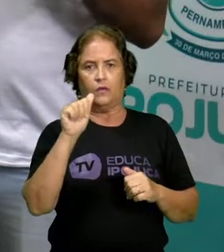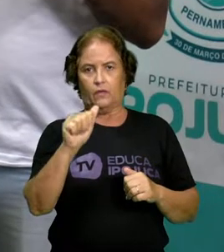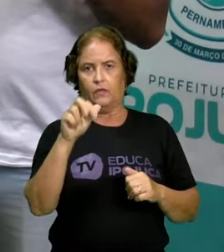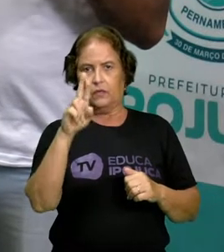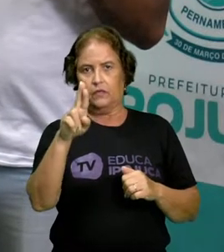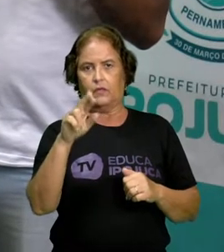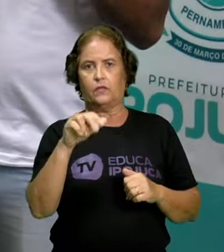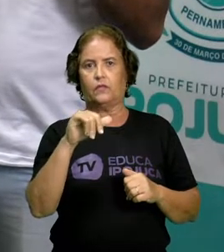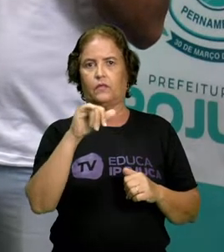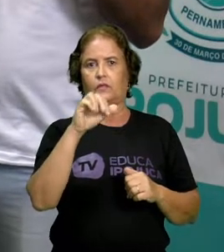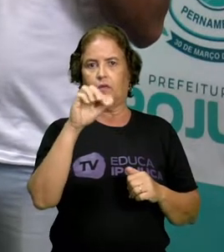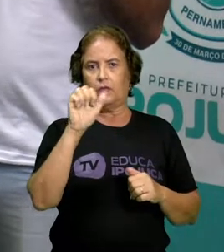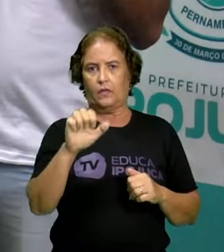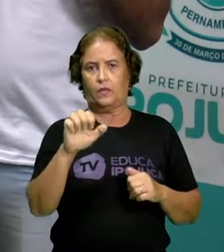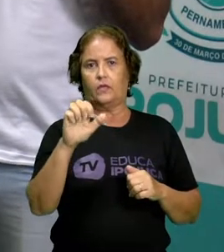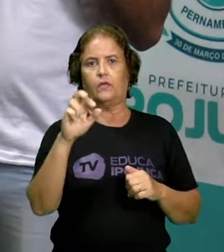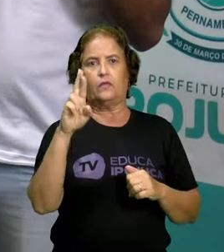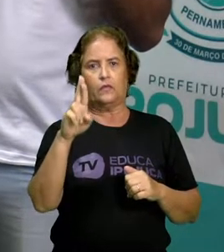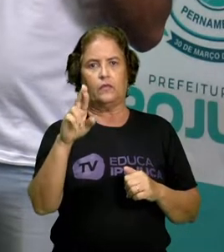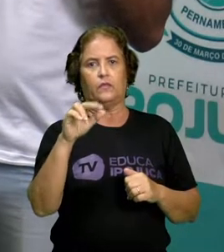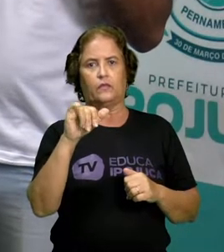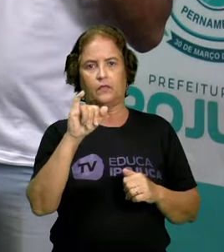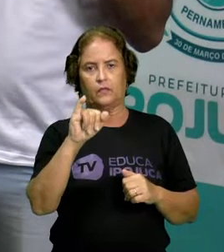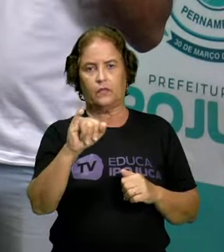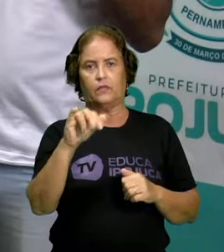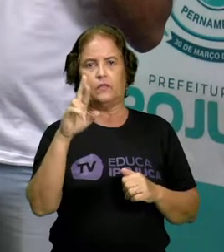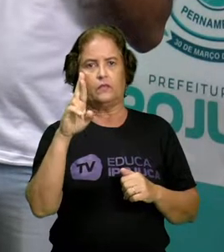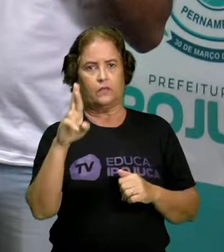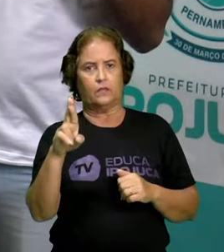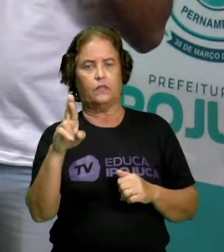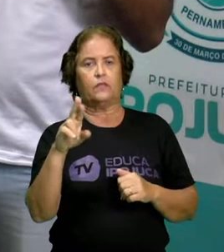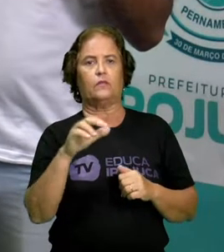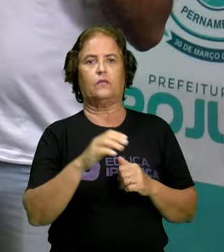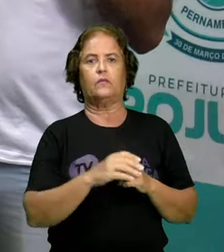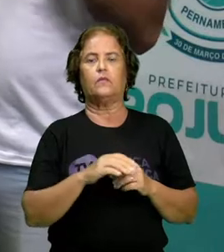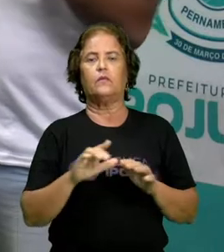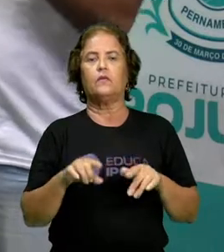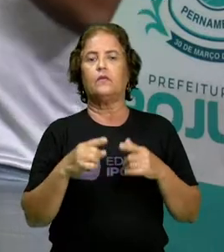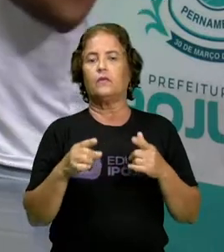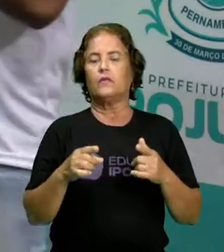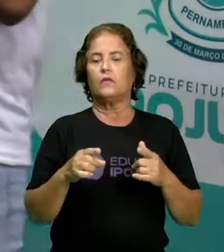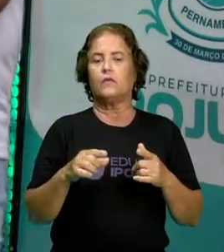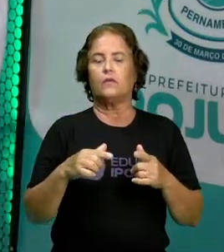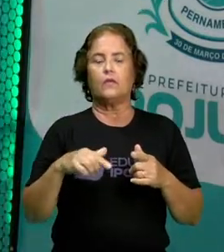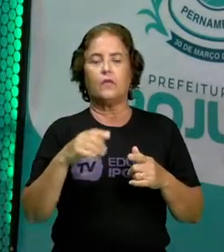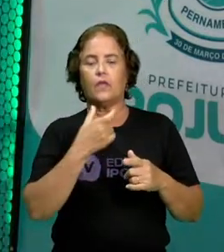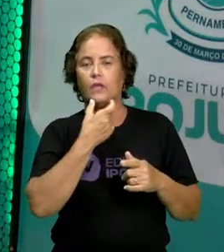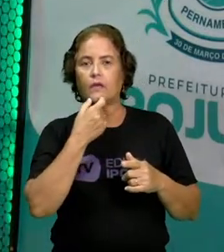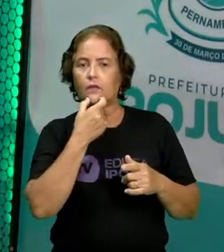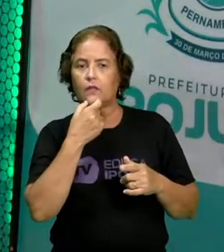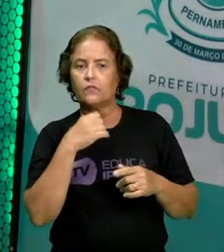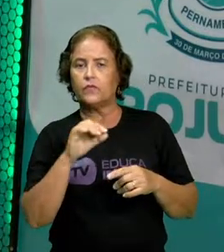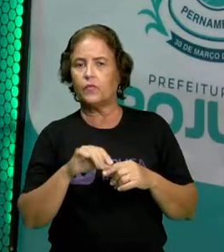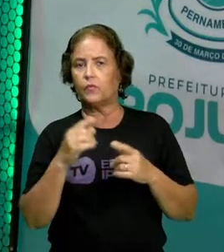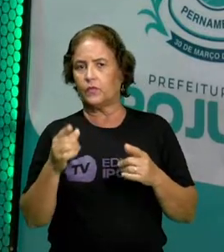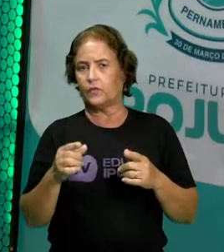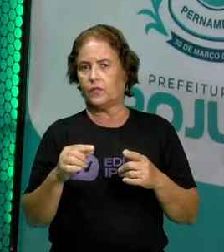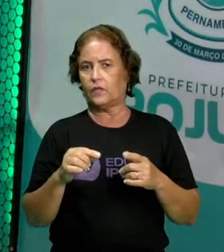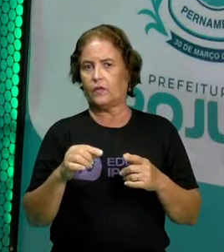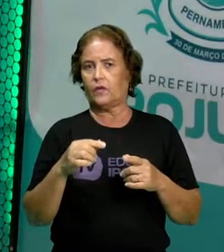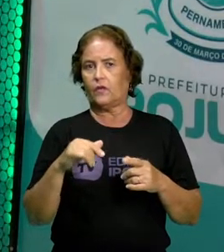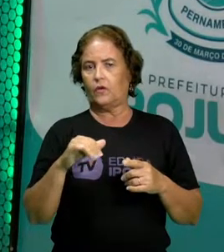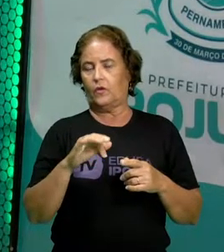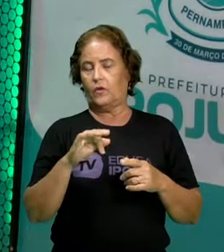é aquele que a gente vai colocar o to antes dele. Esses verbos aqui, eles vão estar